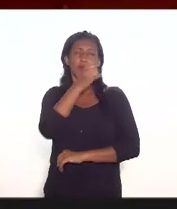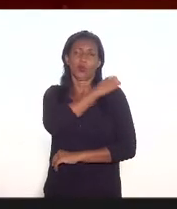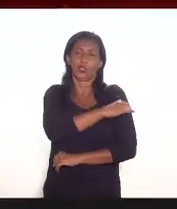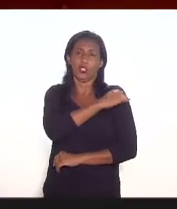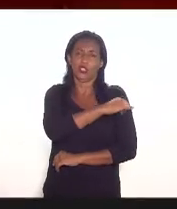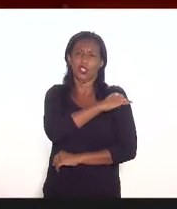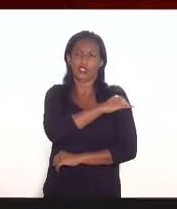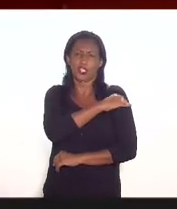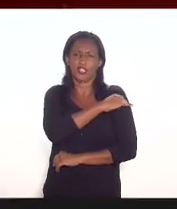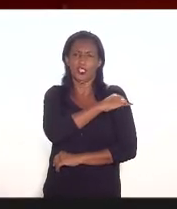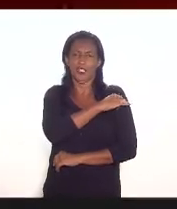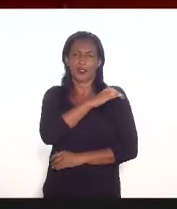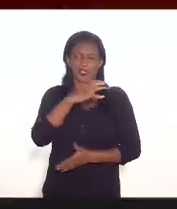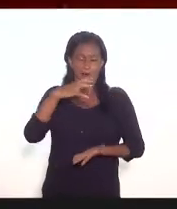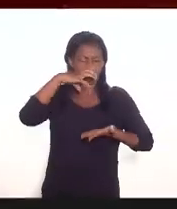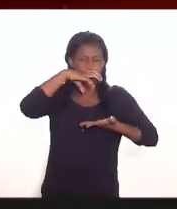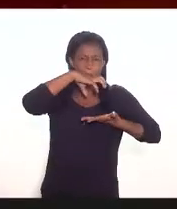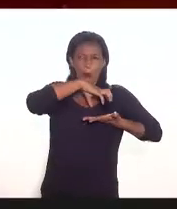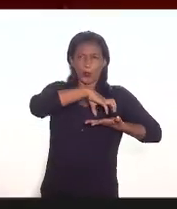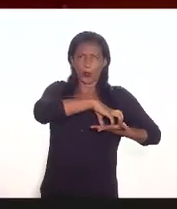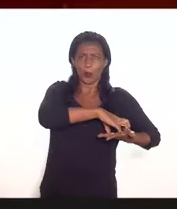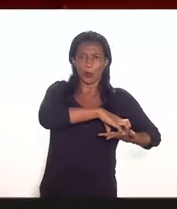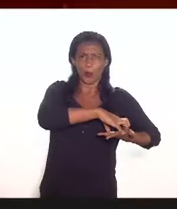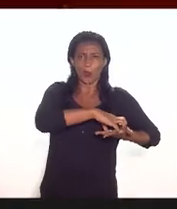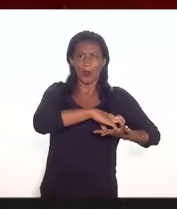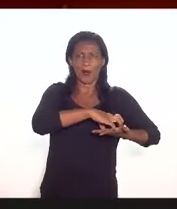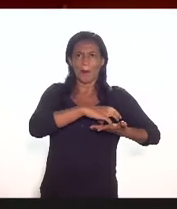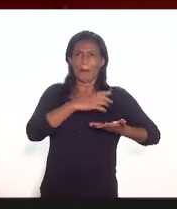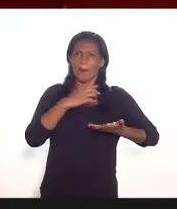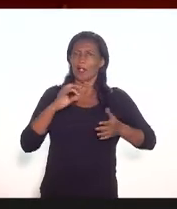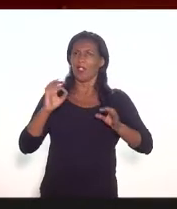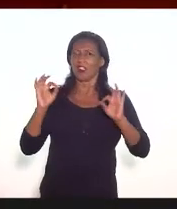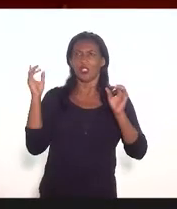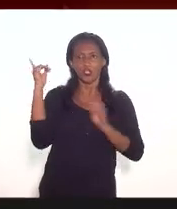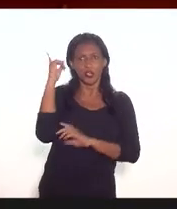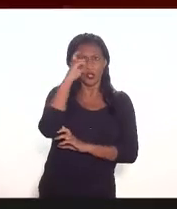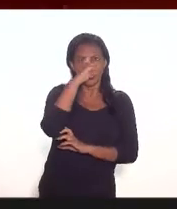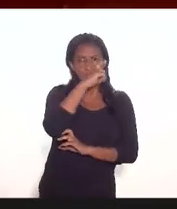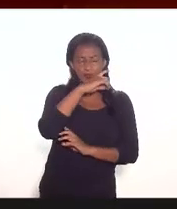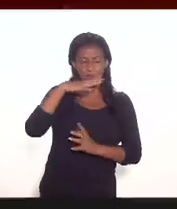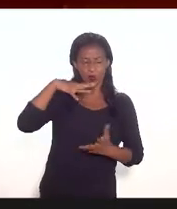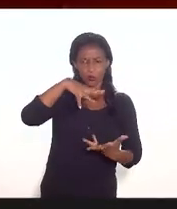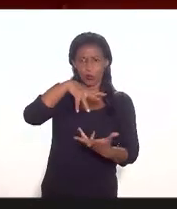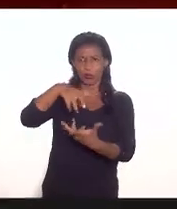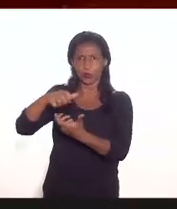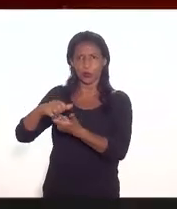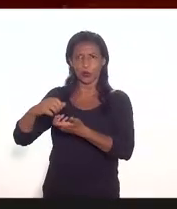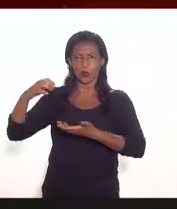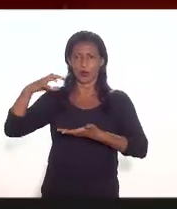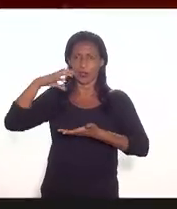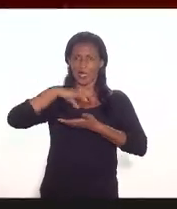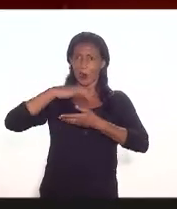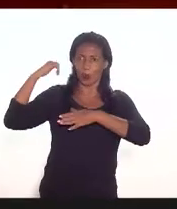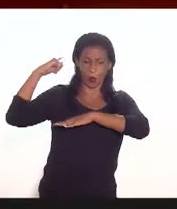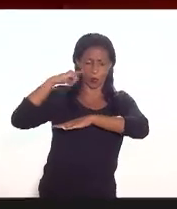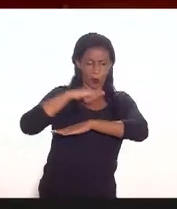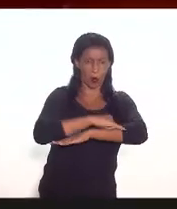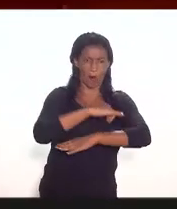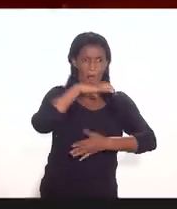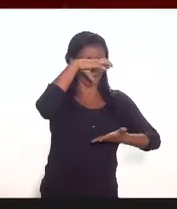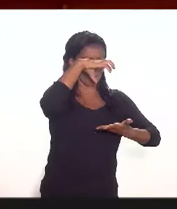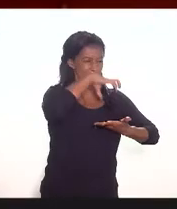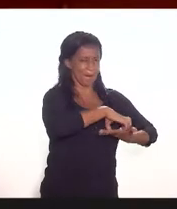aeroporto localizado no seu centro pouquíssimas metrópoles do mundo tem esse privilégio eu acho que isso a gente não pode descartar isso